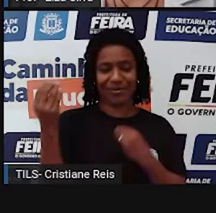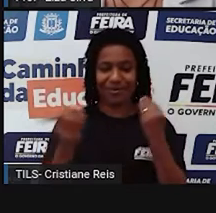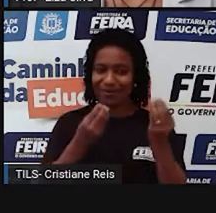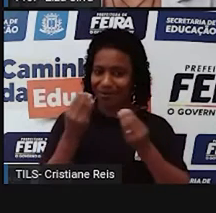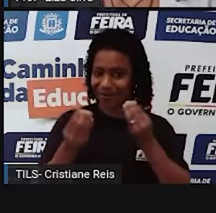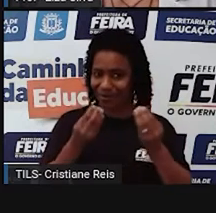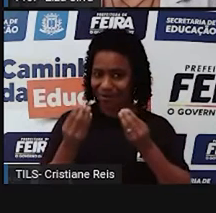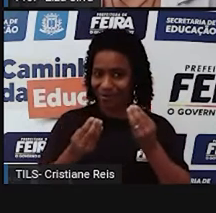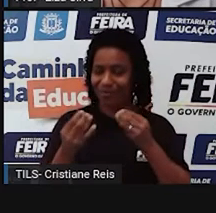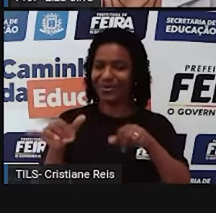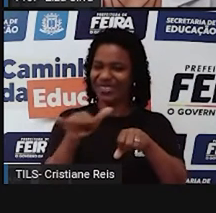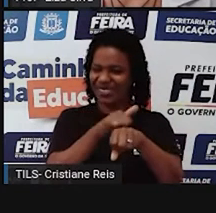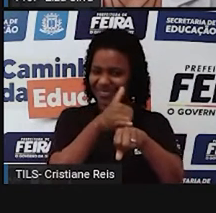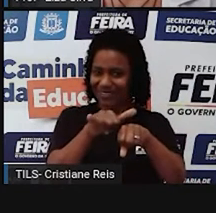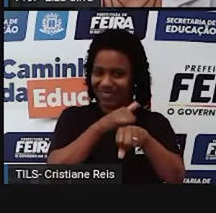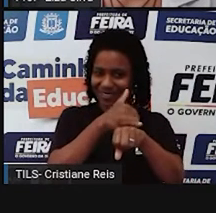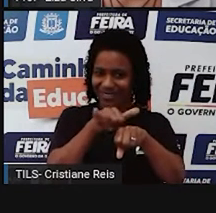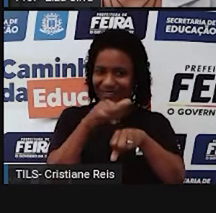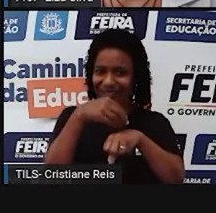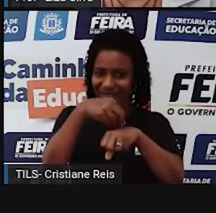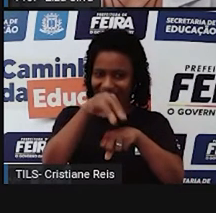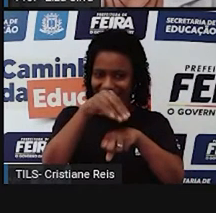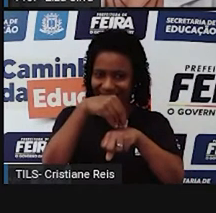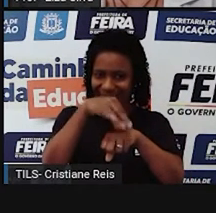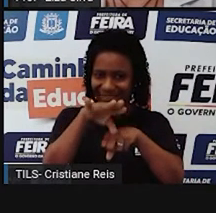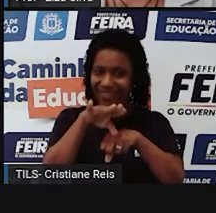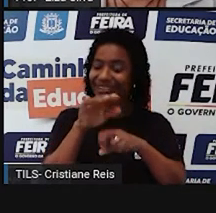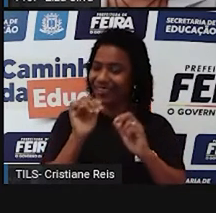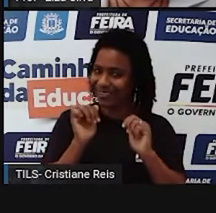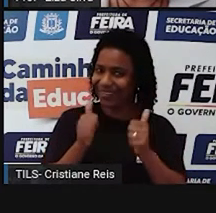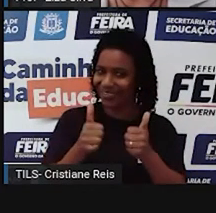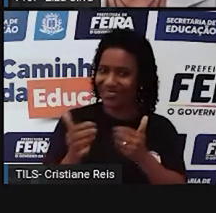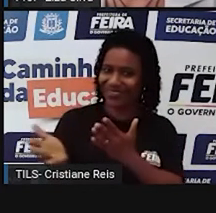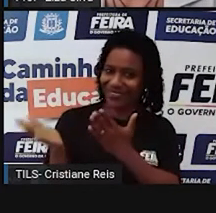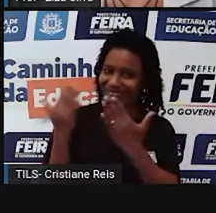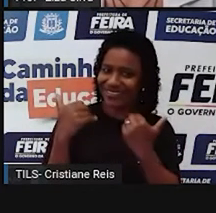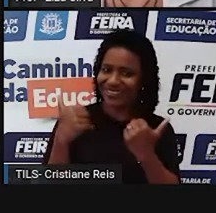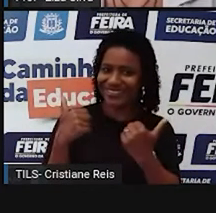escritos em língua inglesa. Ok, estudantes? Let's go!